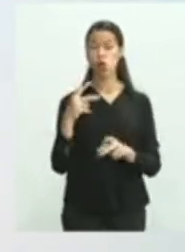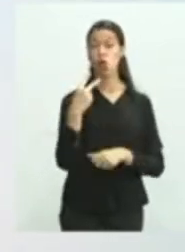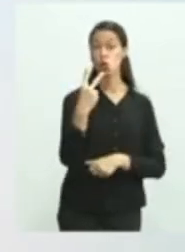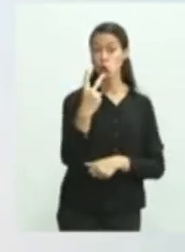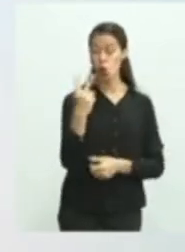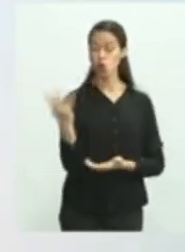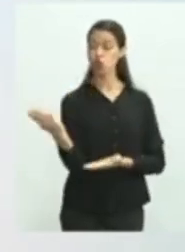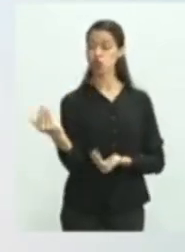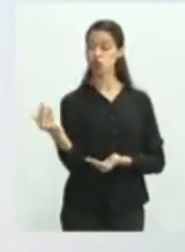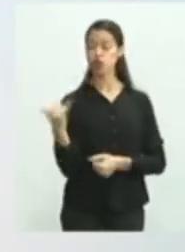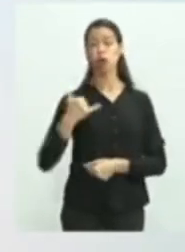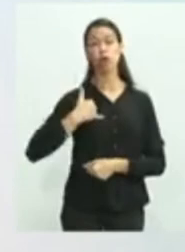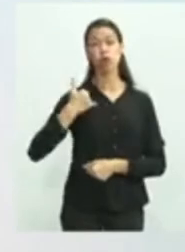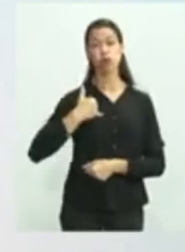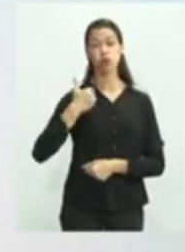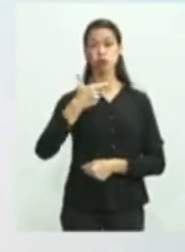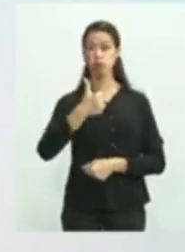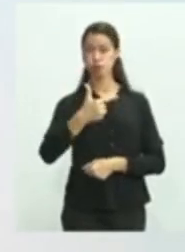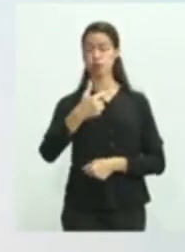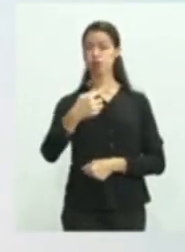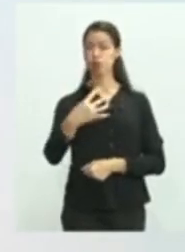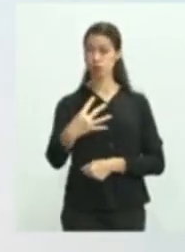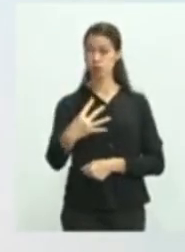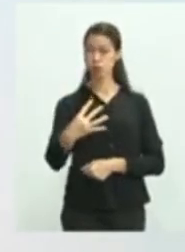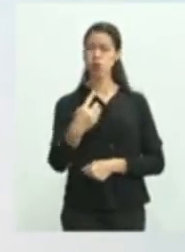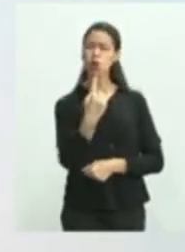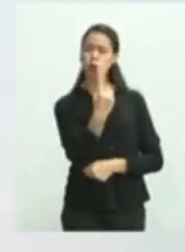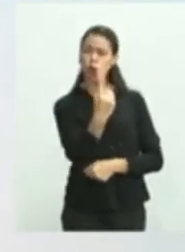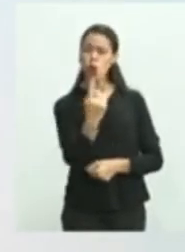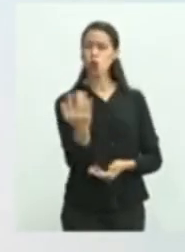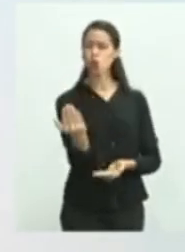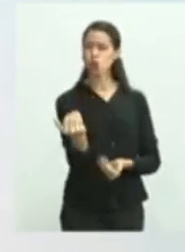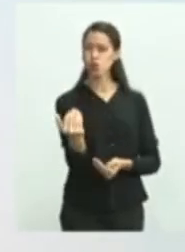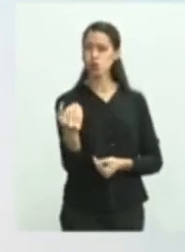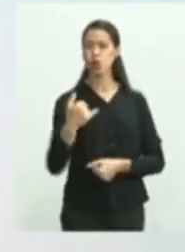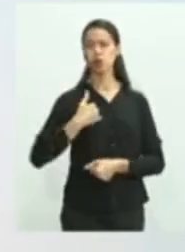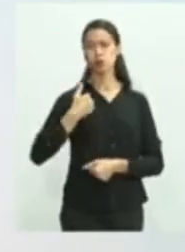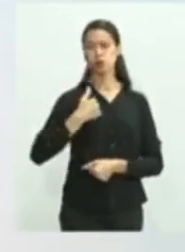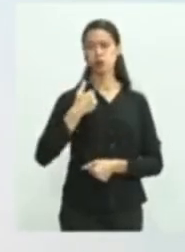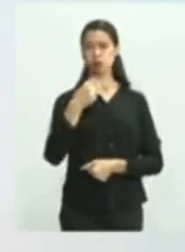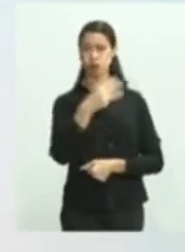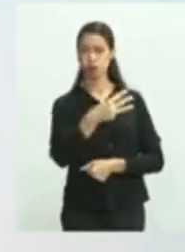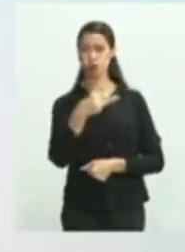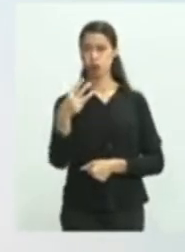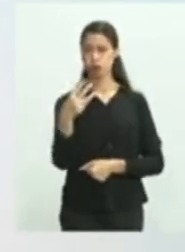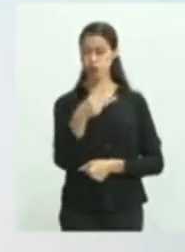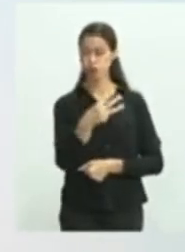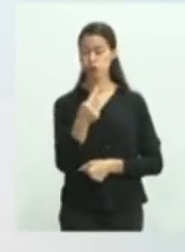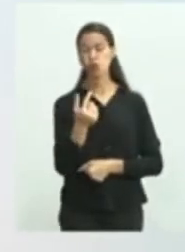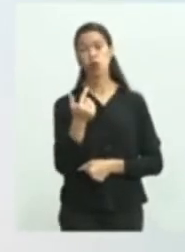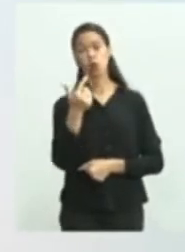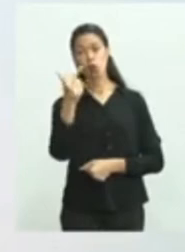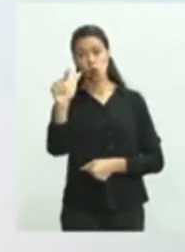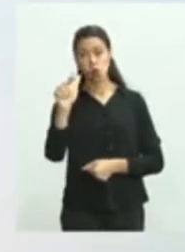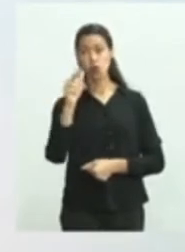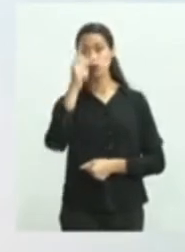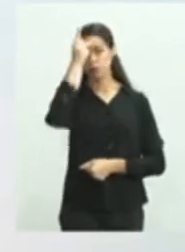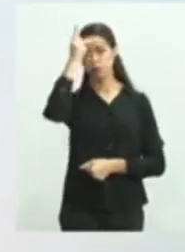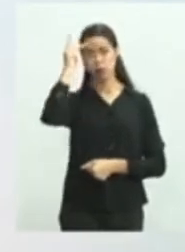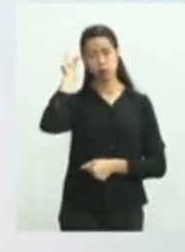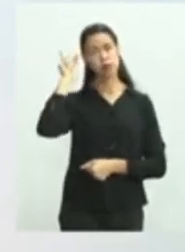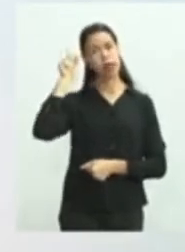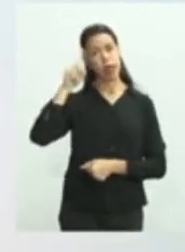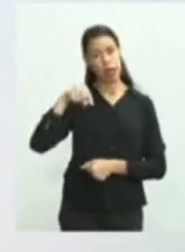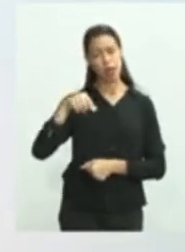de 24 anos, um jovem de 33 anos, e as demais pessoas acima da faixa